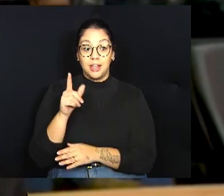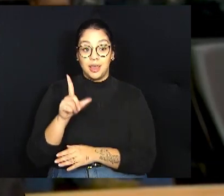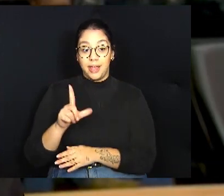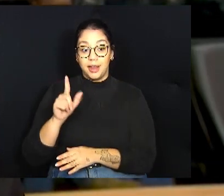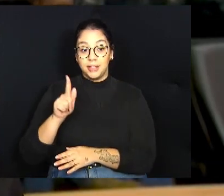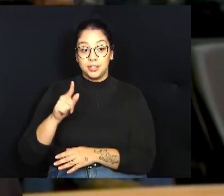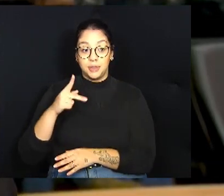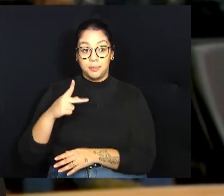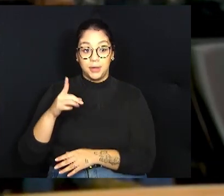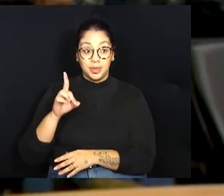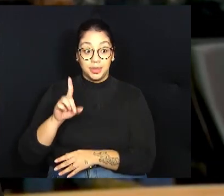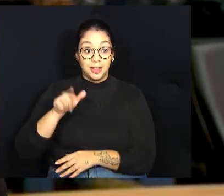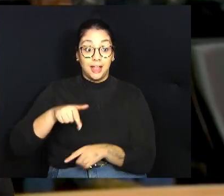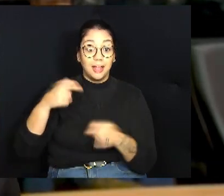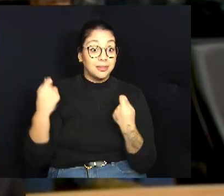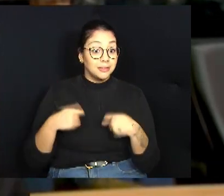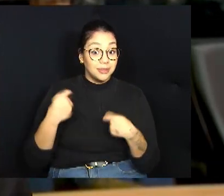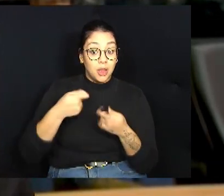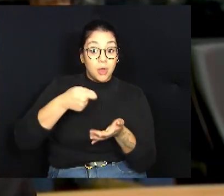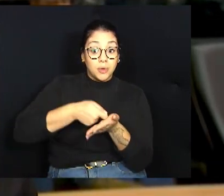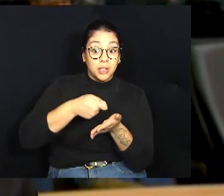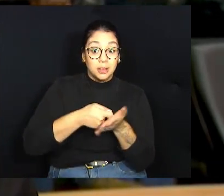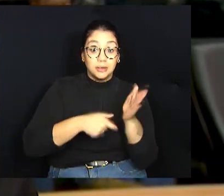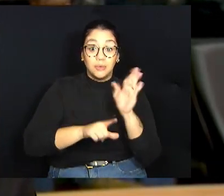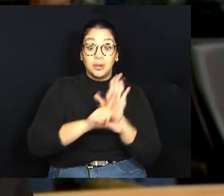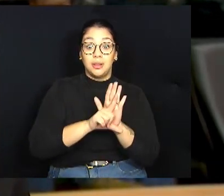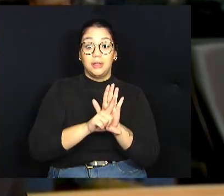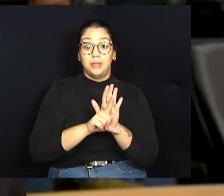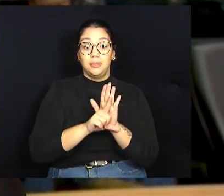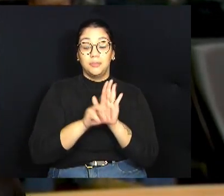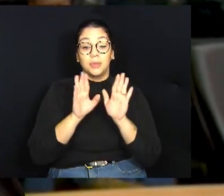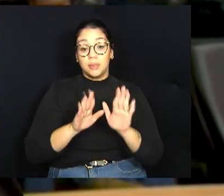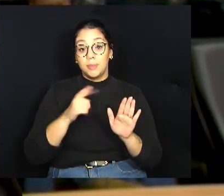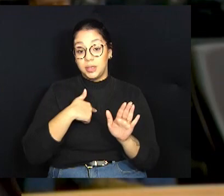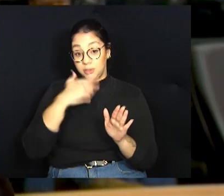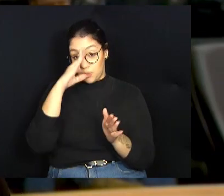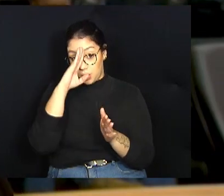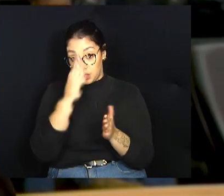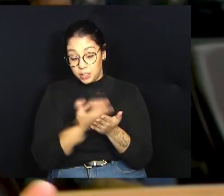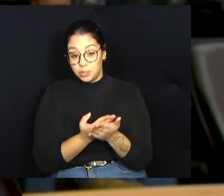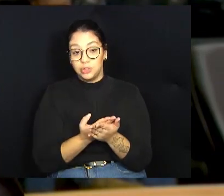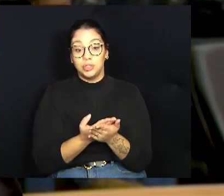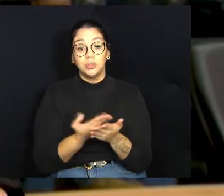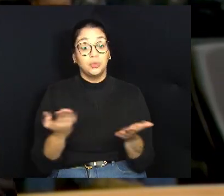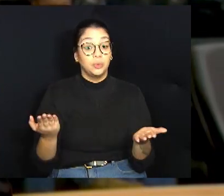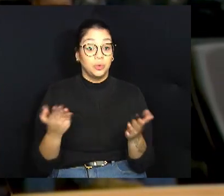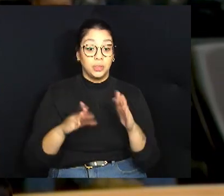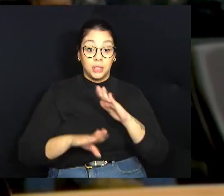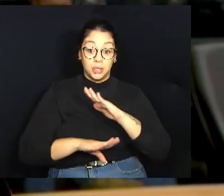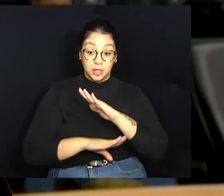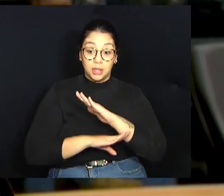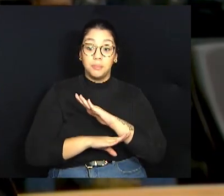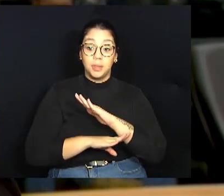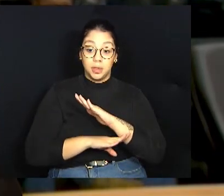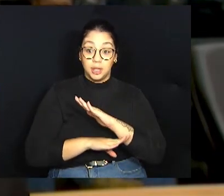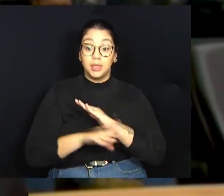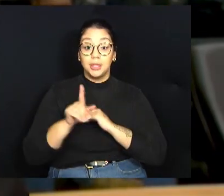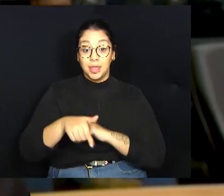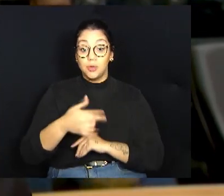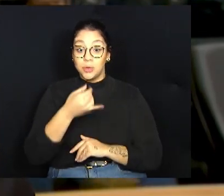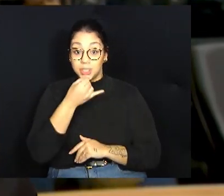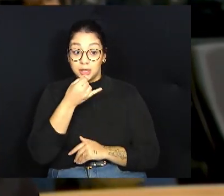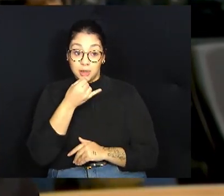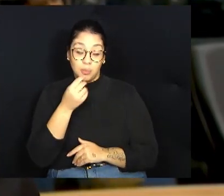uma necessidade, é uma obrigação legal, mas eu acredito que, assim, a Câmara vai também ser um exemplo